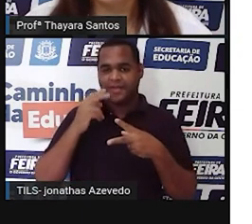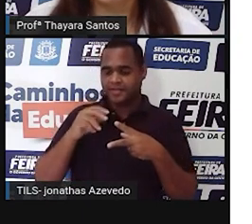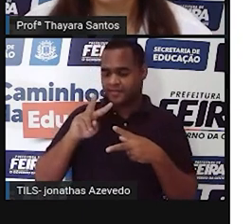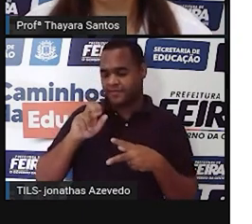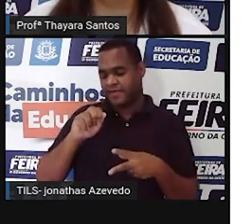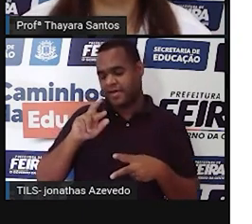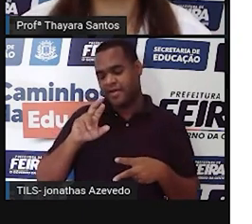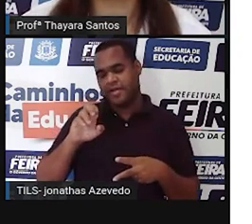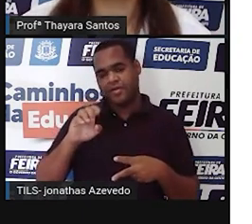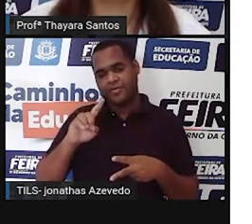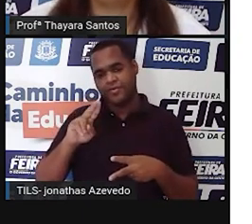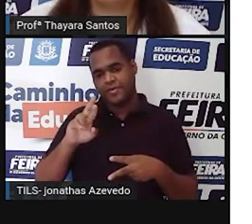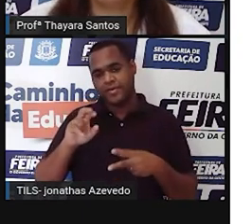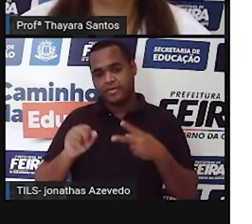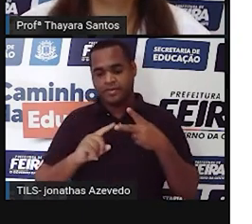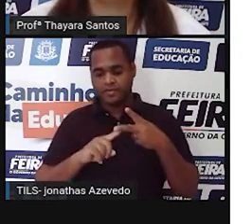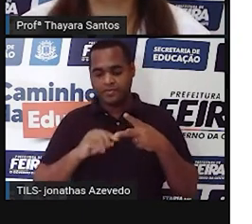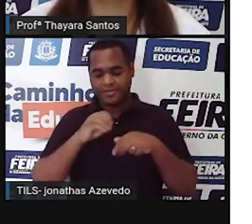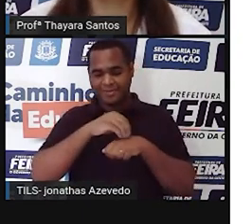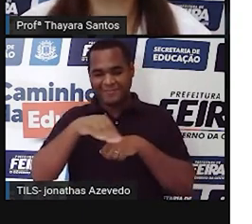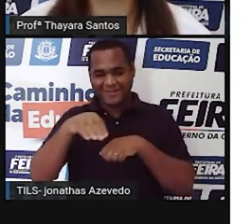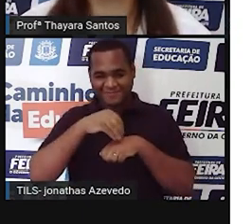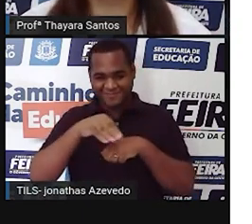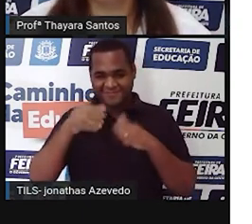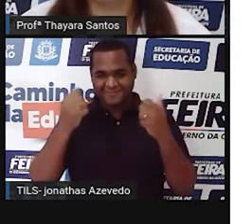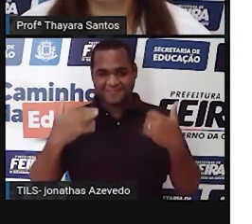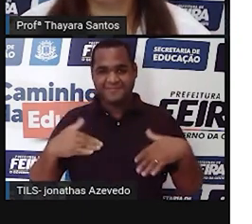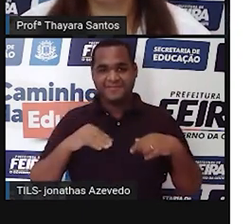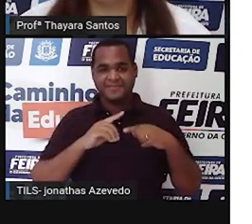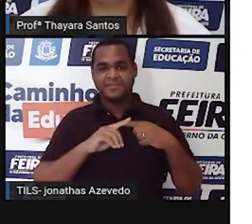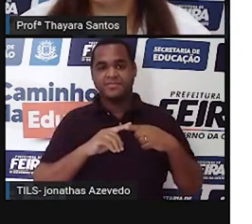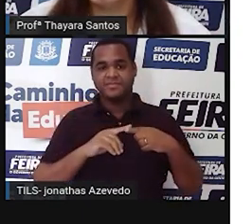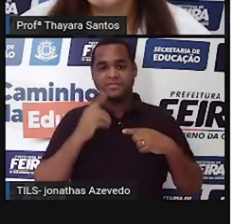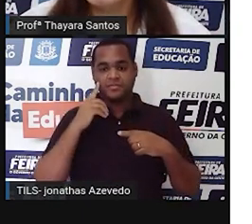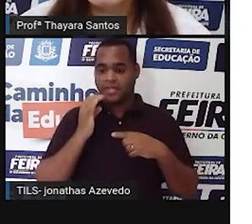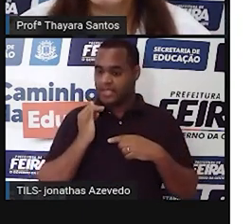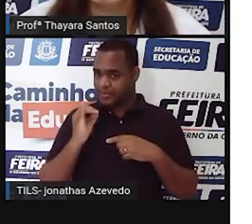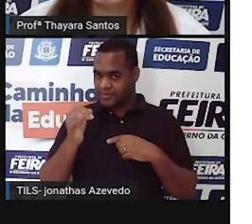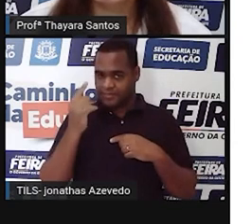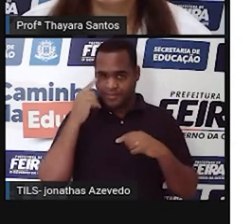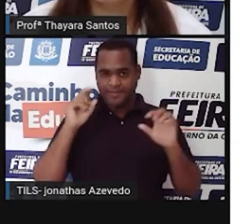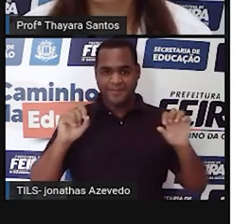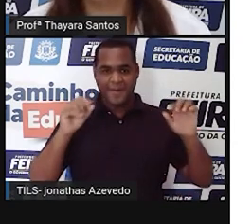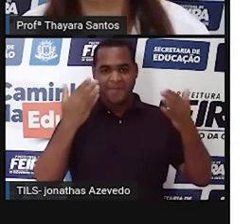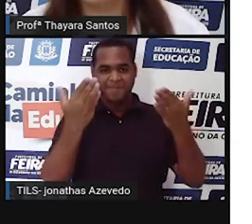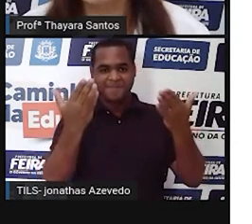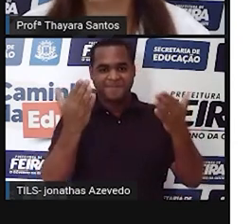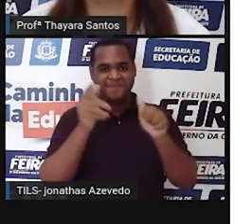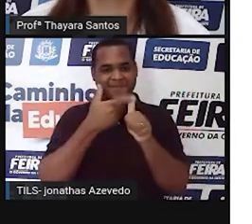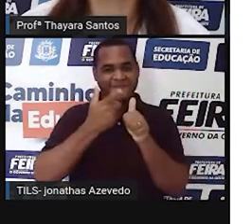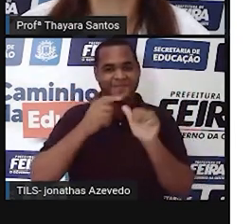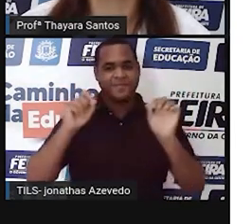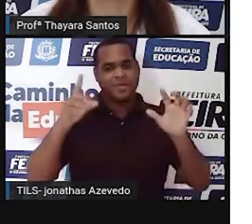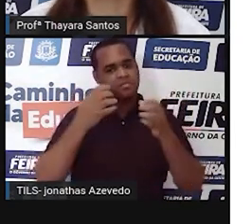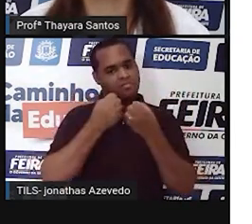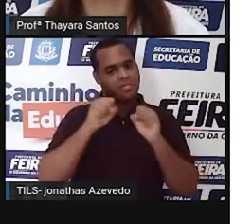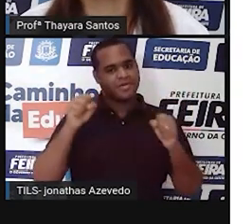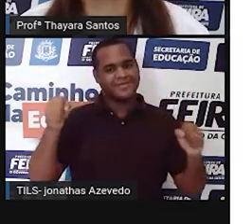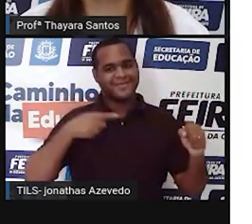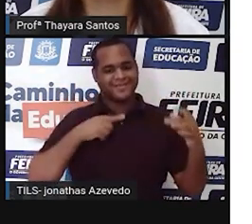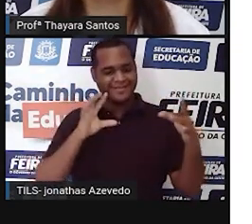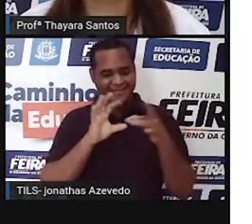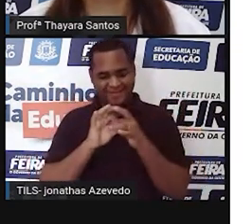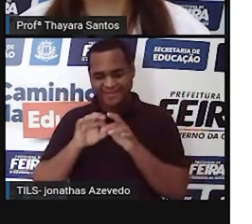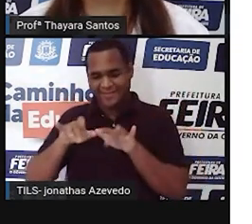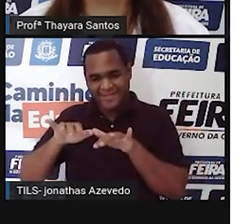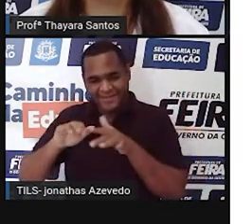microscópio de transmissão. Então, esse daqui é o microscópio eletrônico, né? Esse que é essa estrutura maior, está conectado aqui no